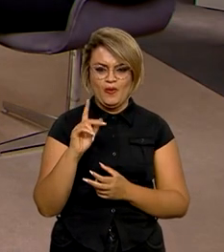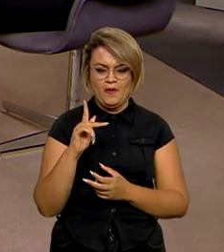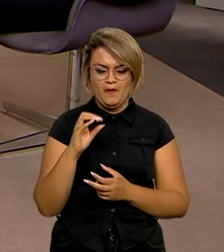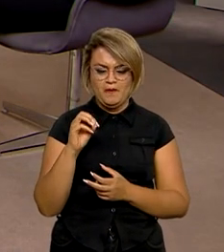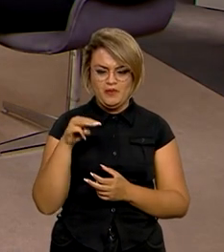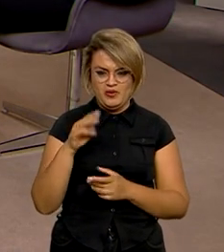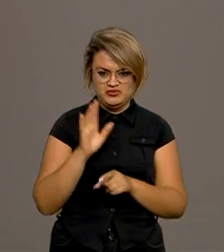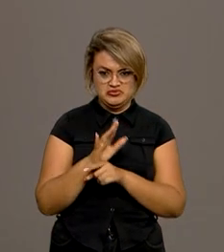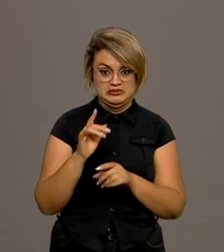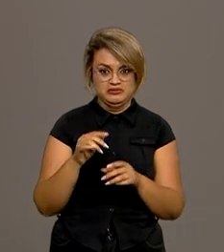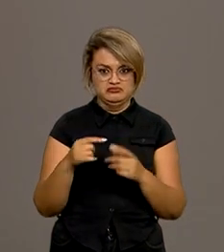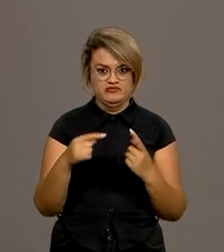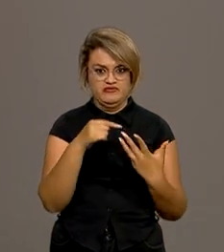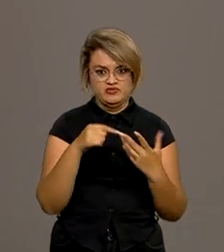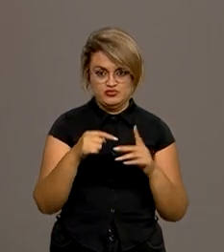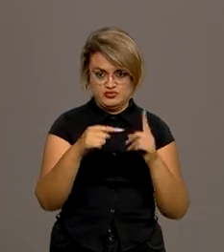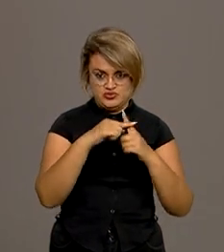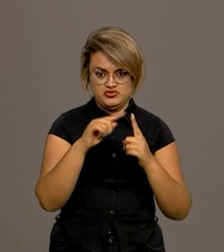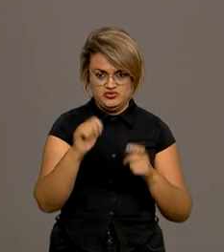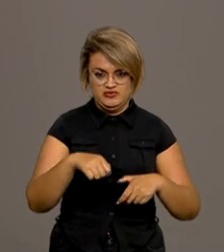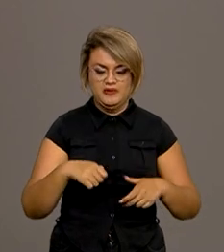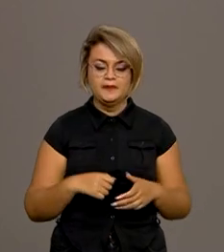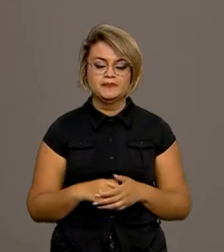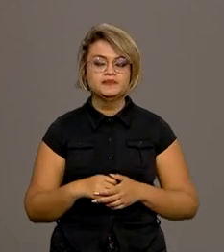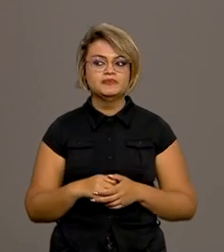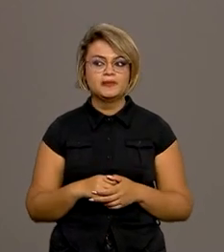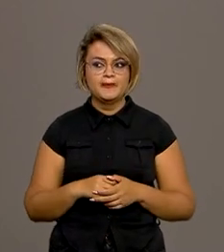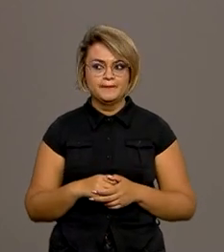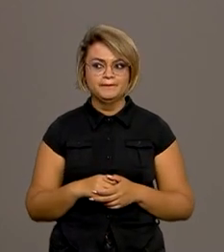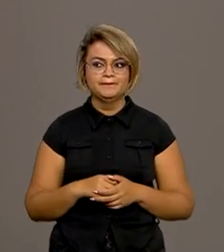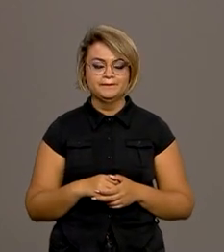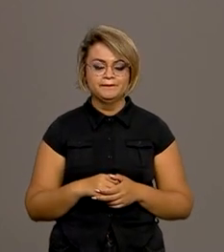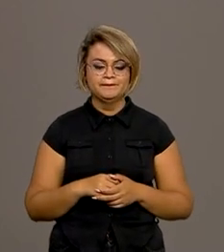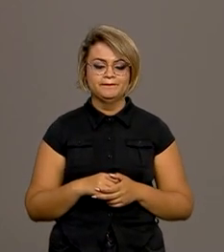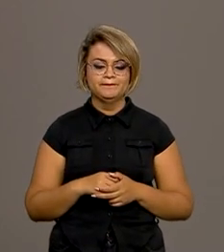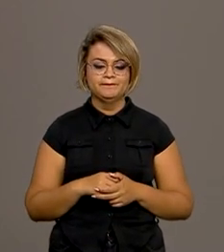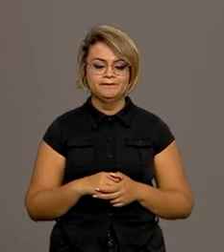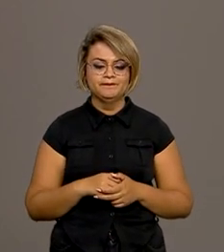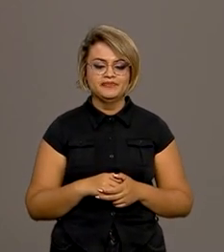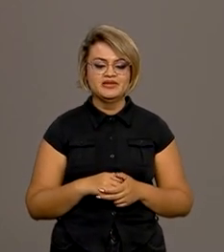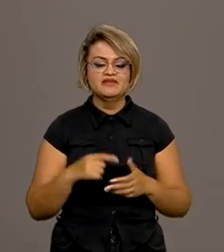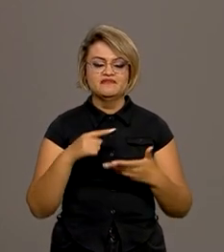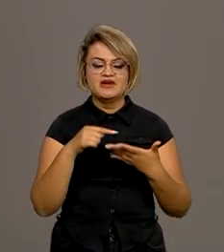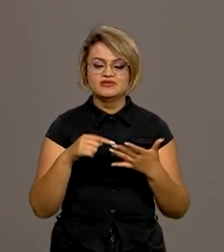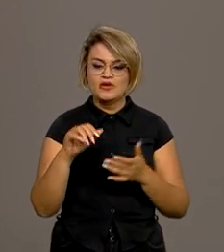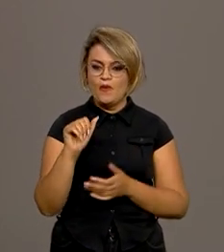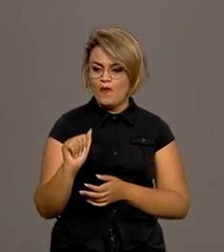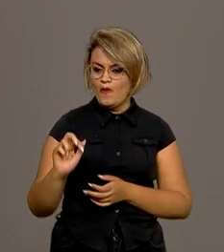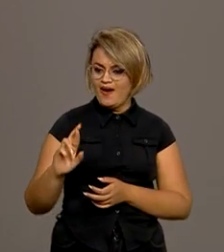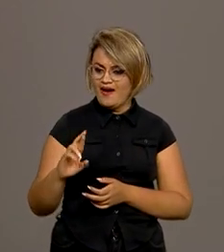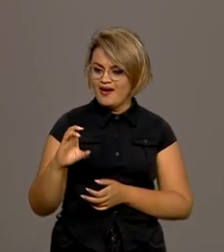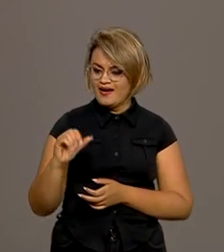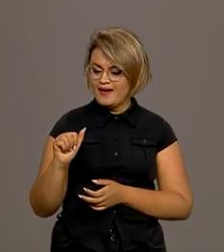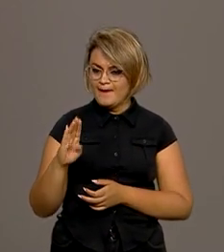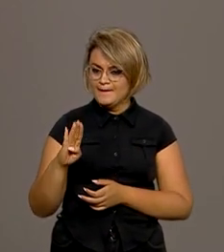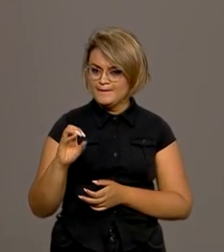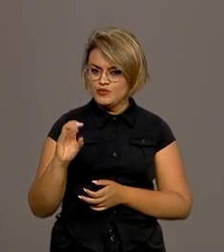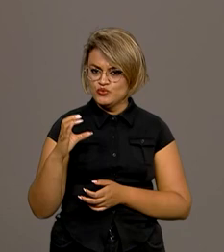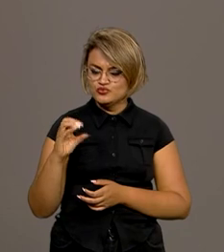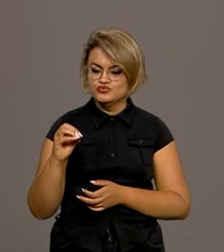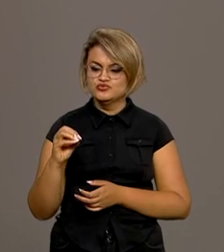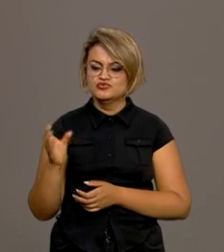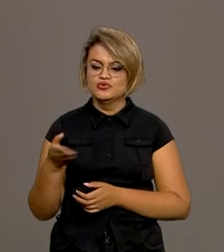Monetária? Olha, eu acredito que esses fatores, mais do que isso, o arcabouço fiscal, que foi aprovado,